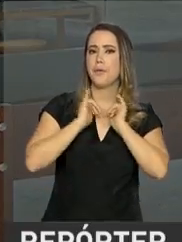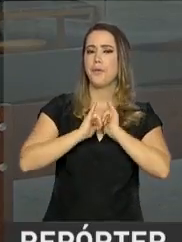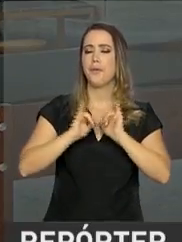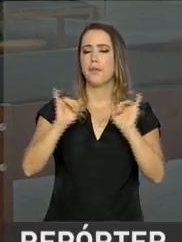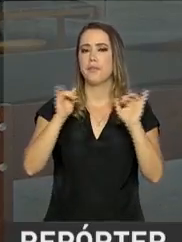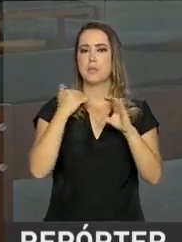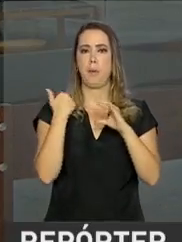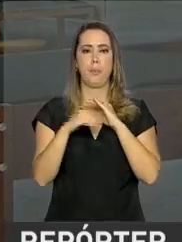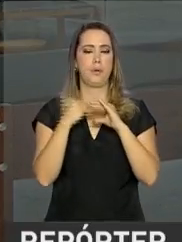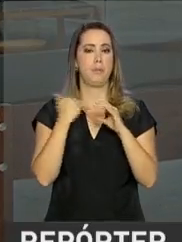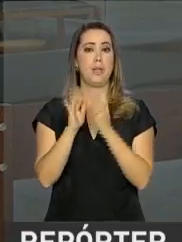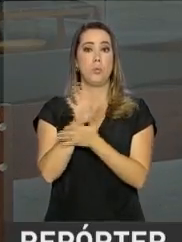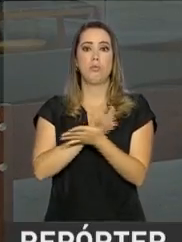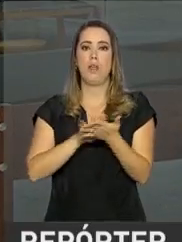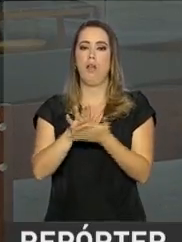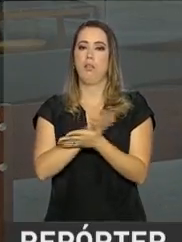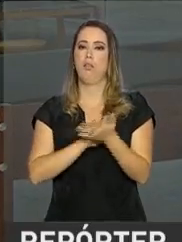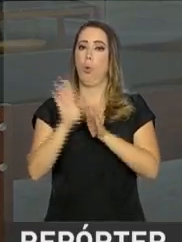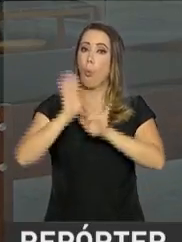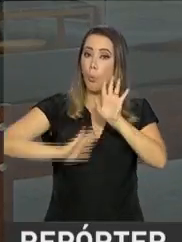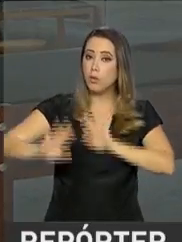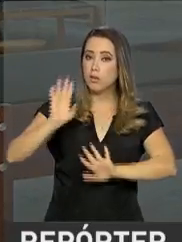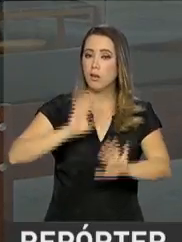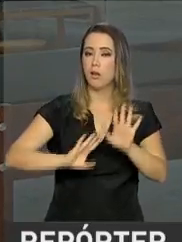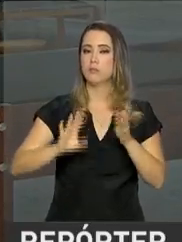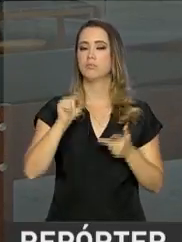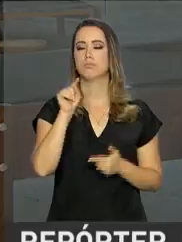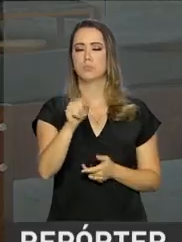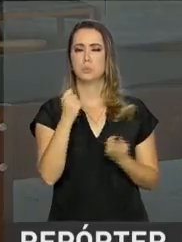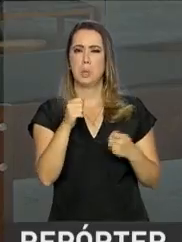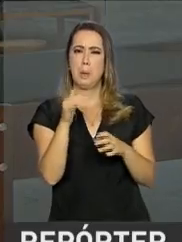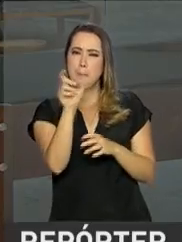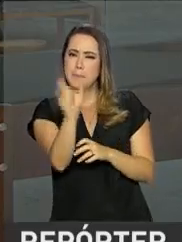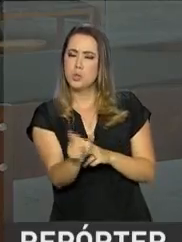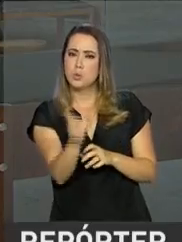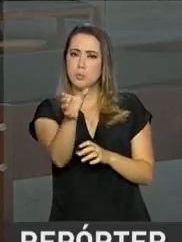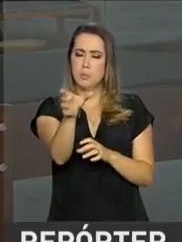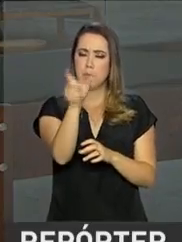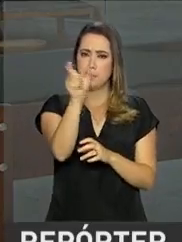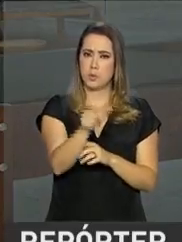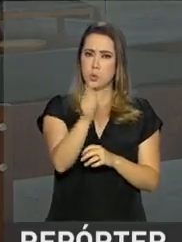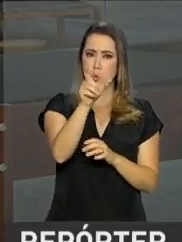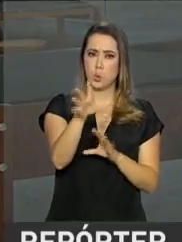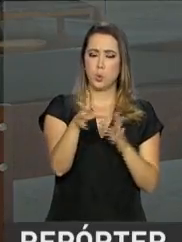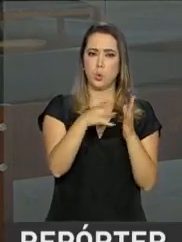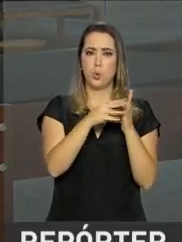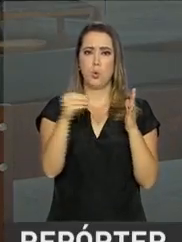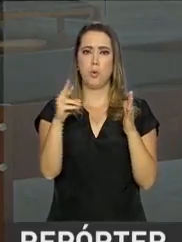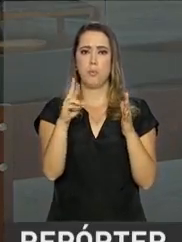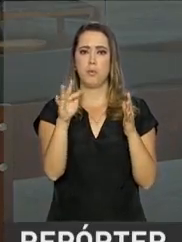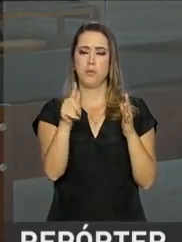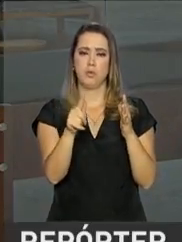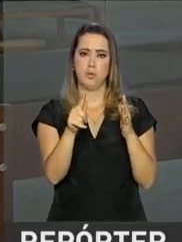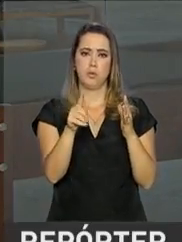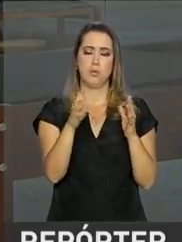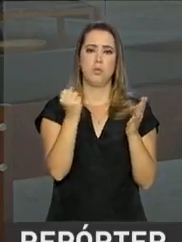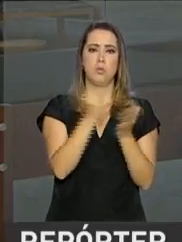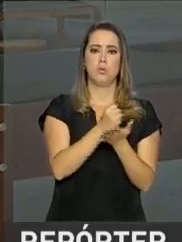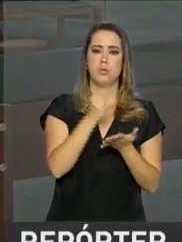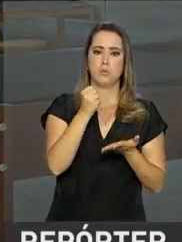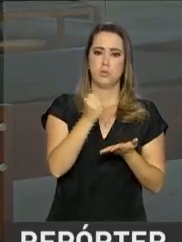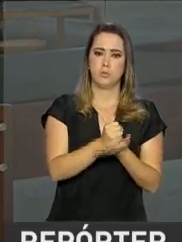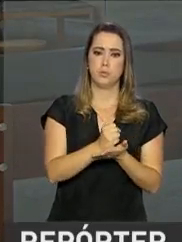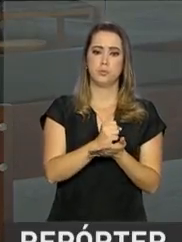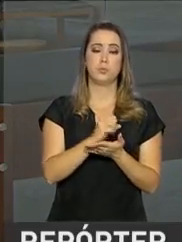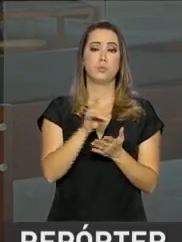procedimento. Nestes e-mails são solicitados aos contribuintes cópias do RG da Carteira Nacional